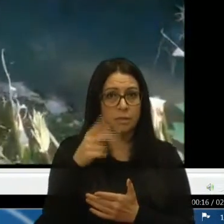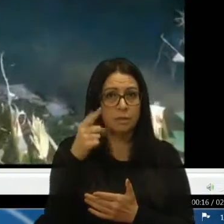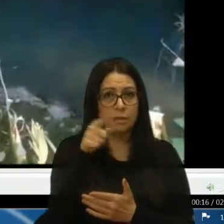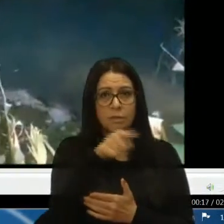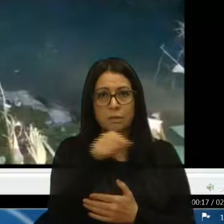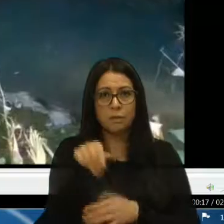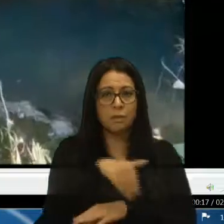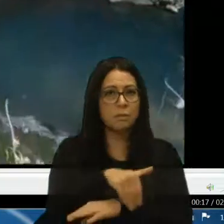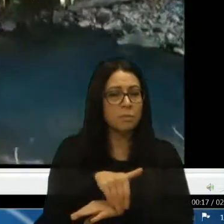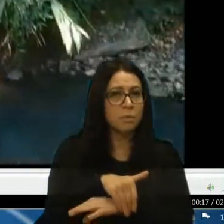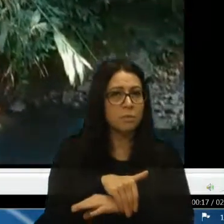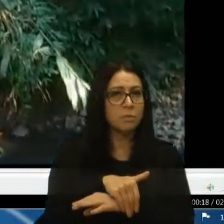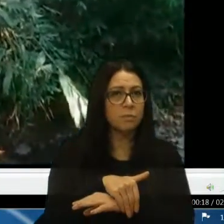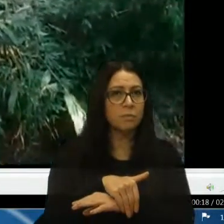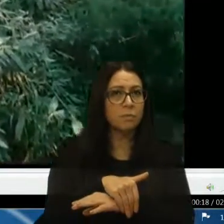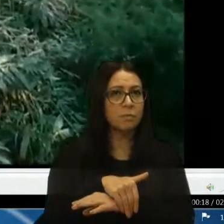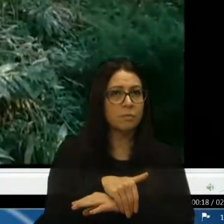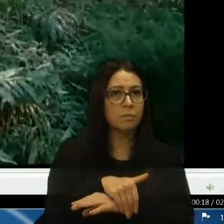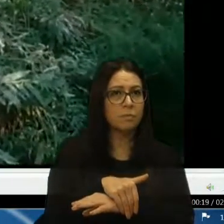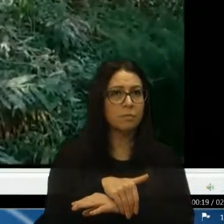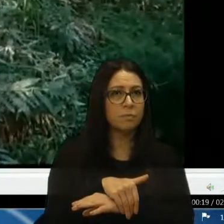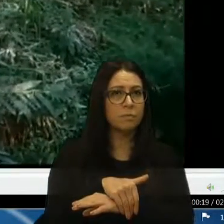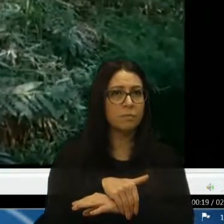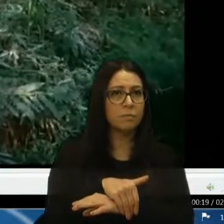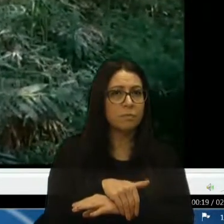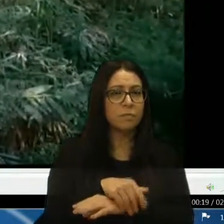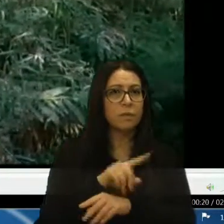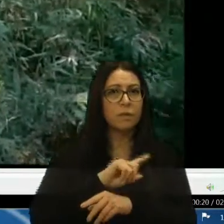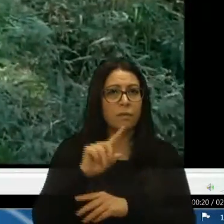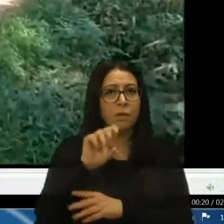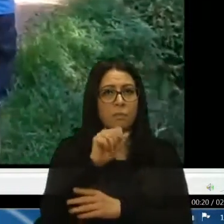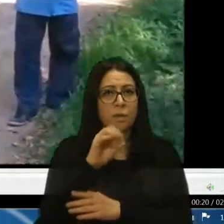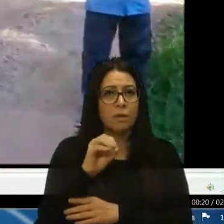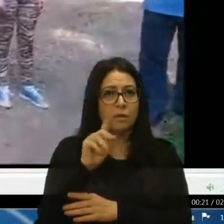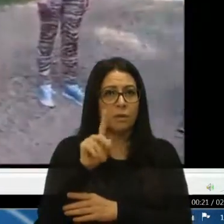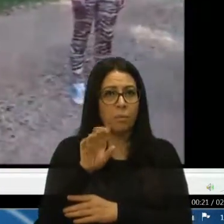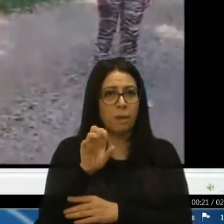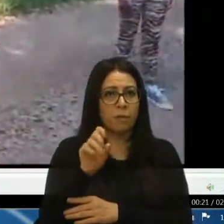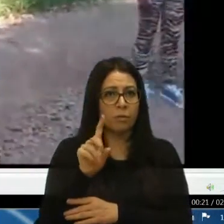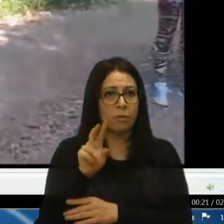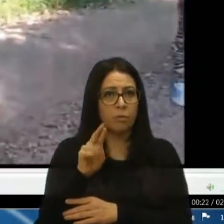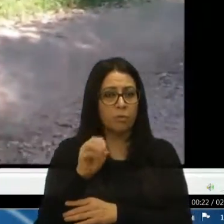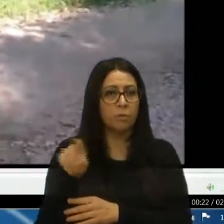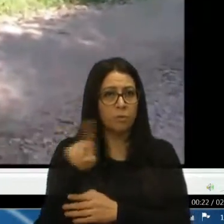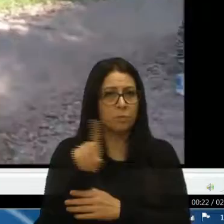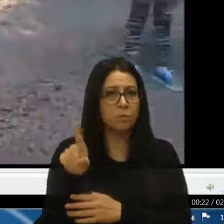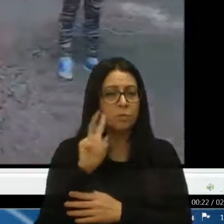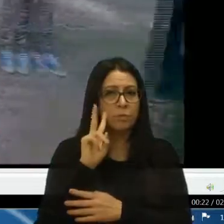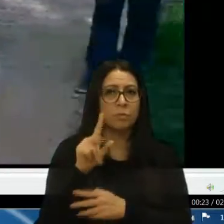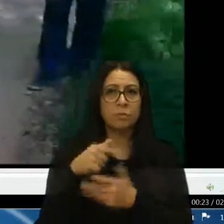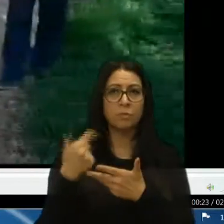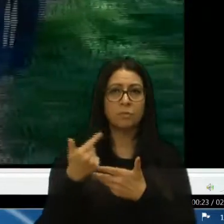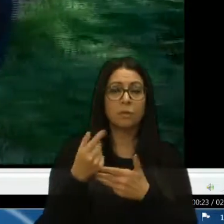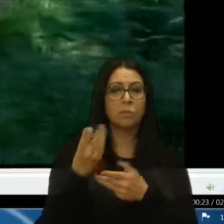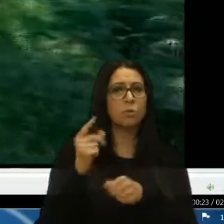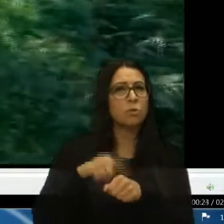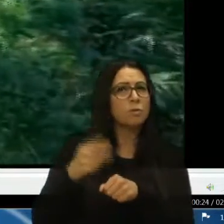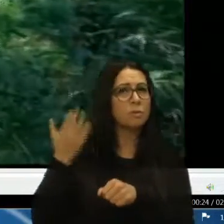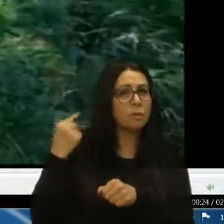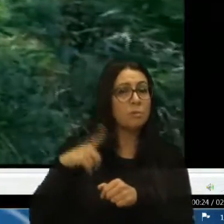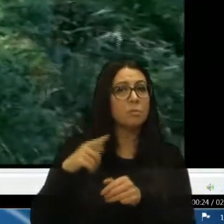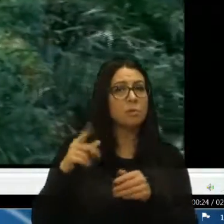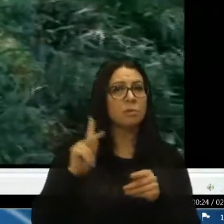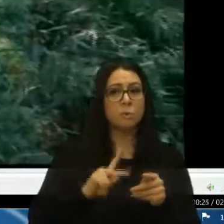é uma rua, que passa aqui, que vai para, São Pedro, Canudo, e aqui, há muito tempo, também, os